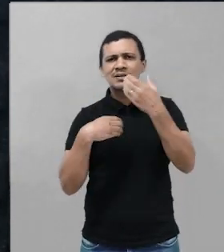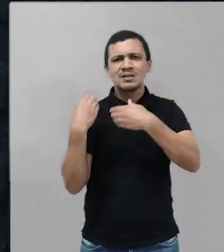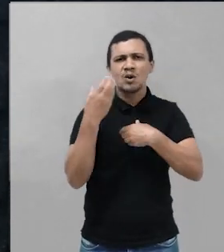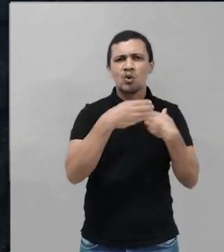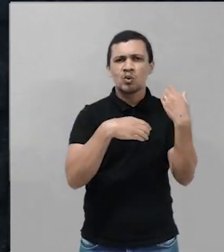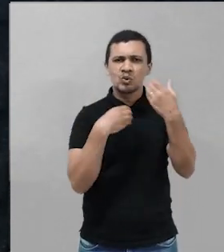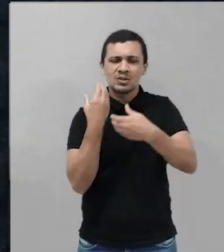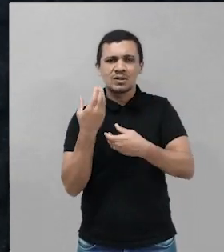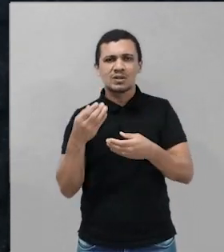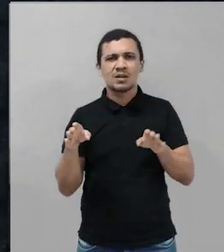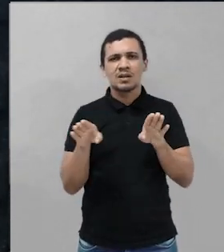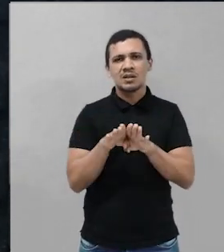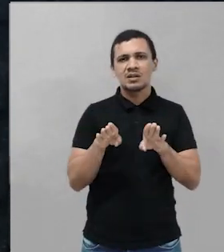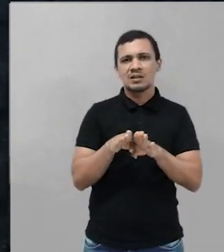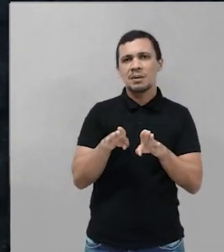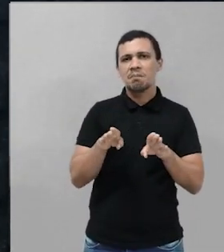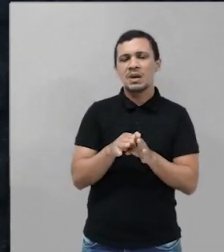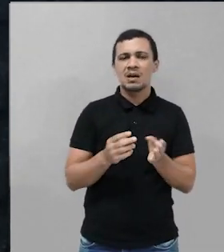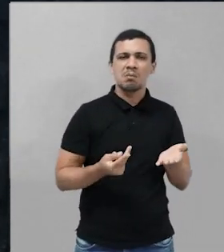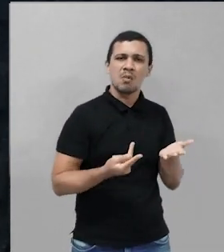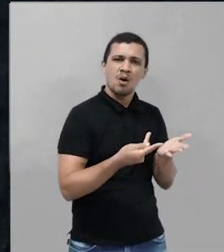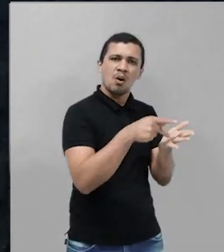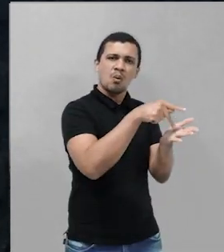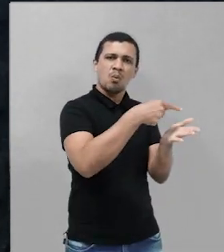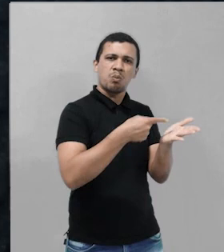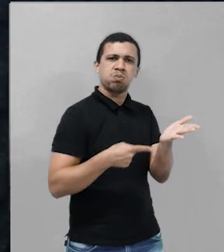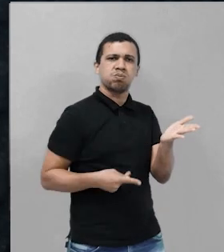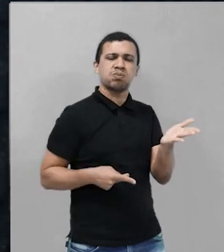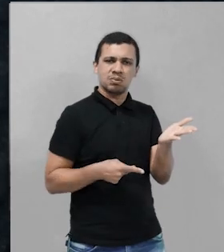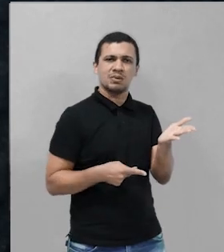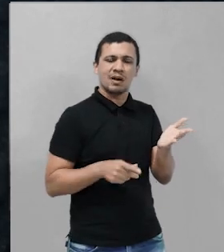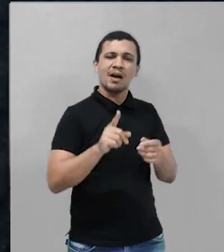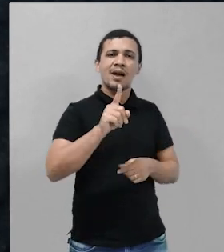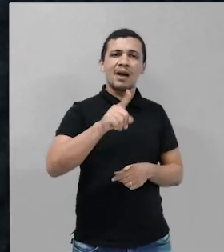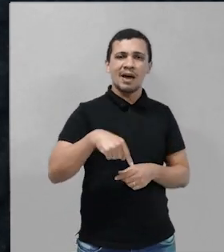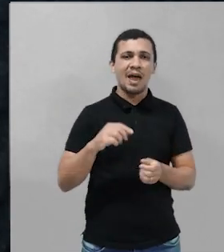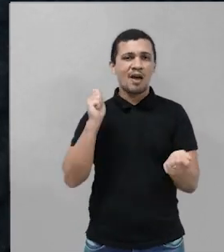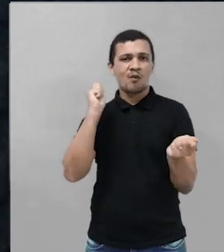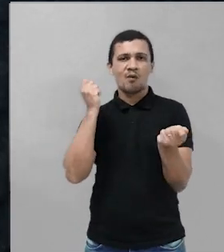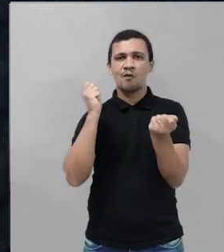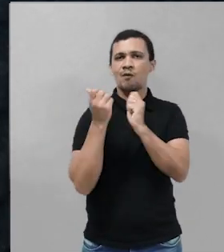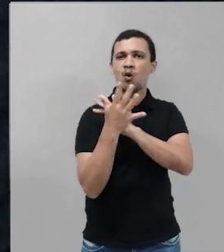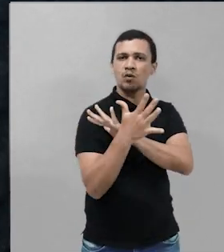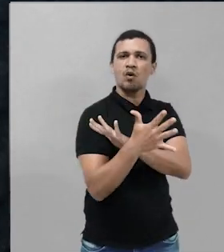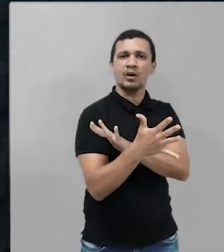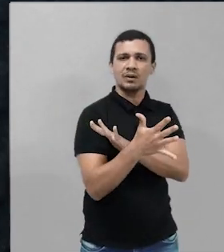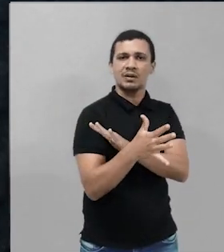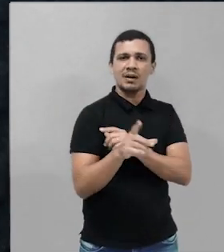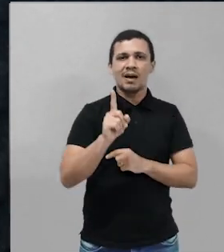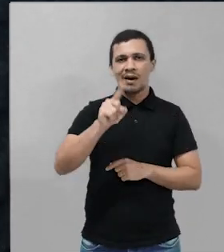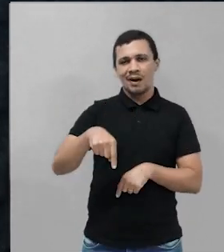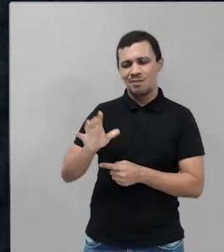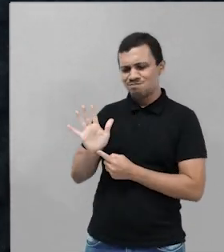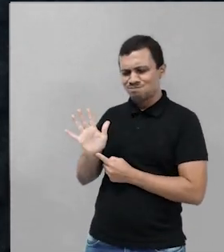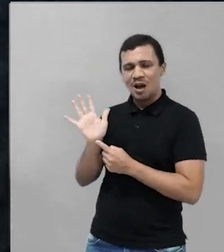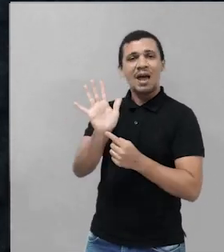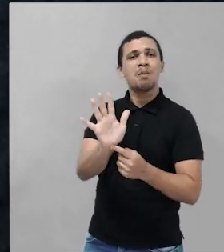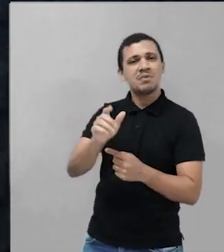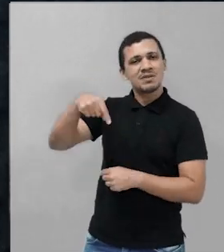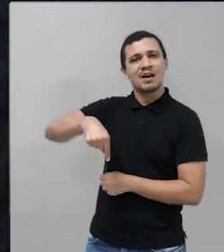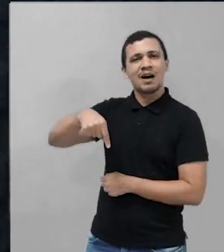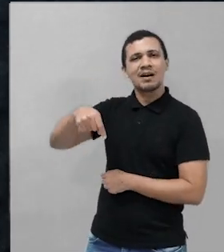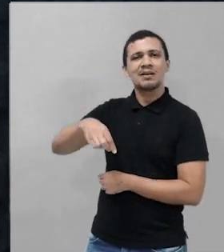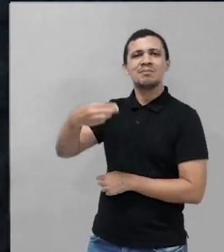cantos e contos. Ou seja, isso é o folclore e é a maior representatividade do nosso Estado aqui no